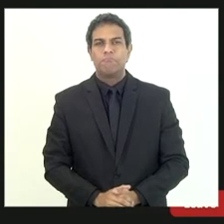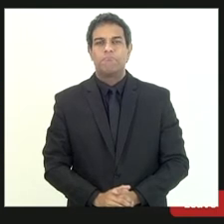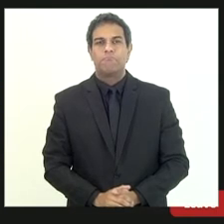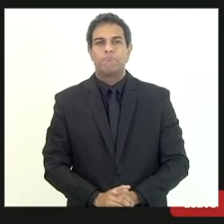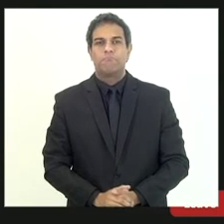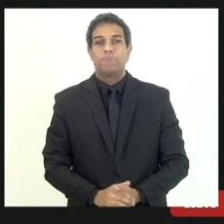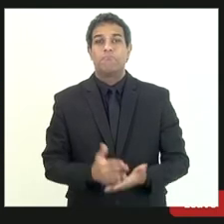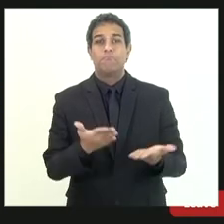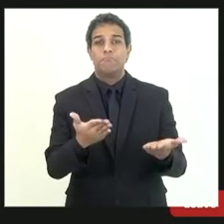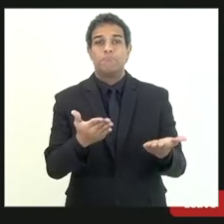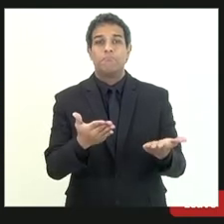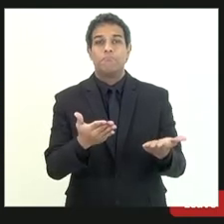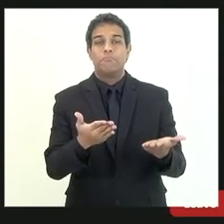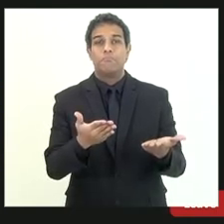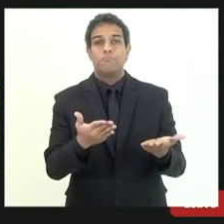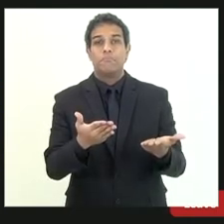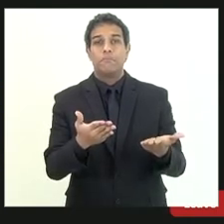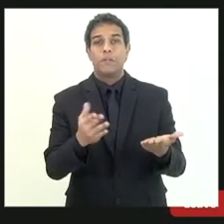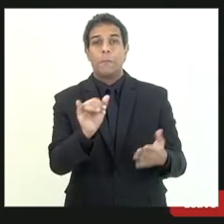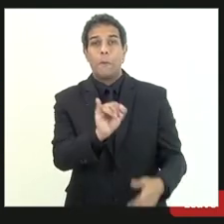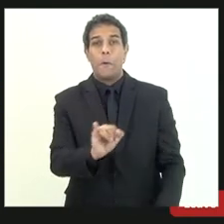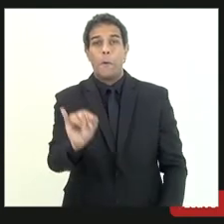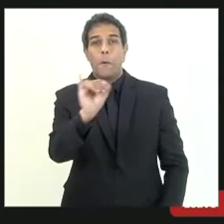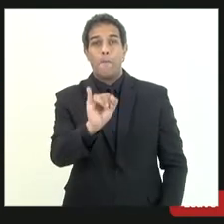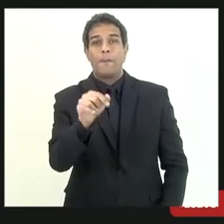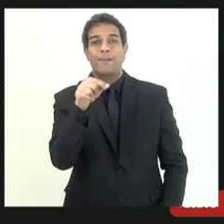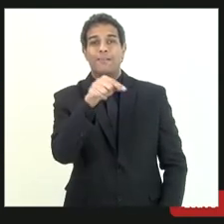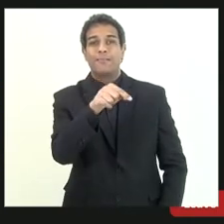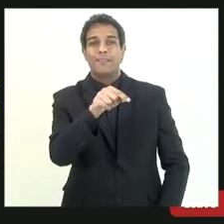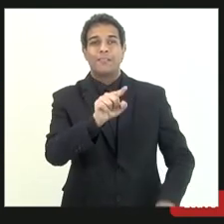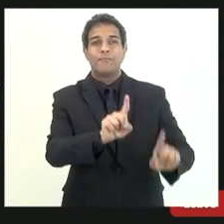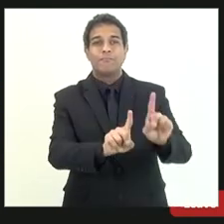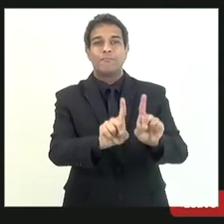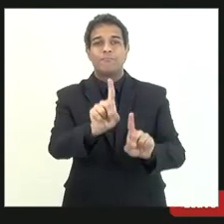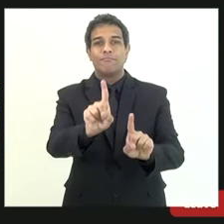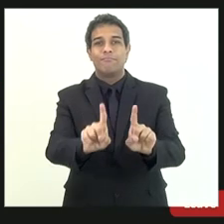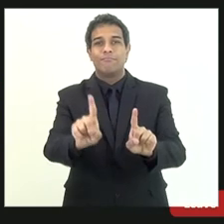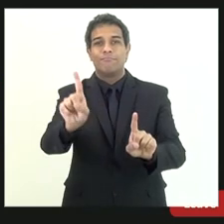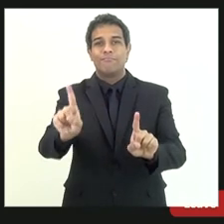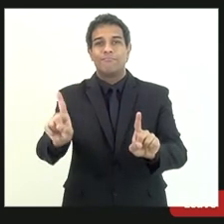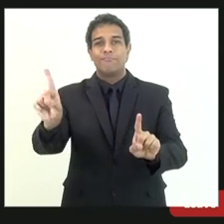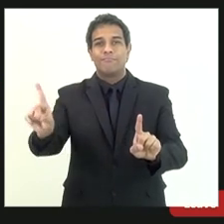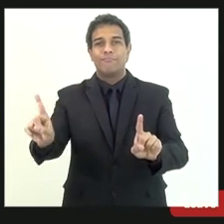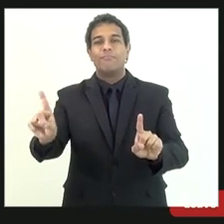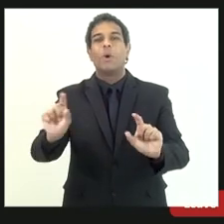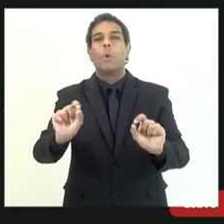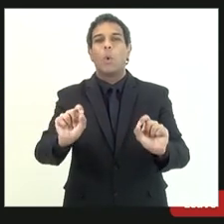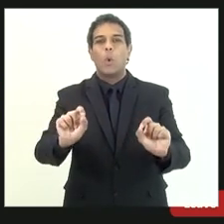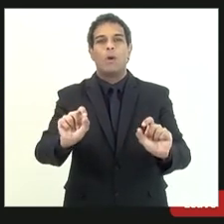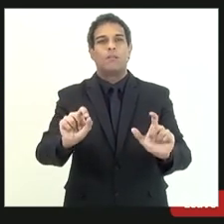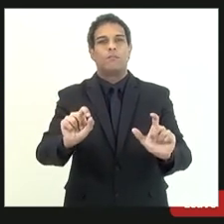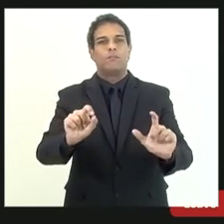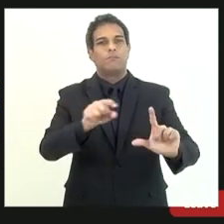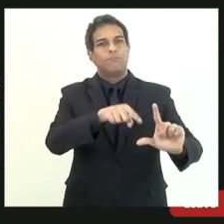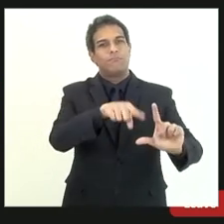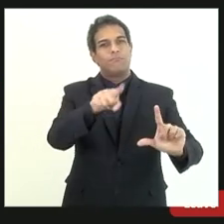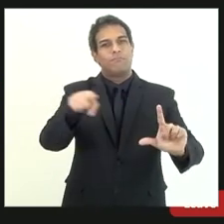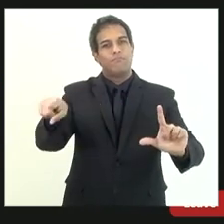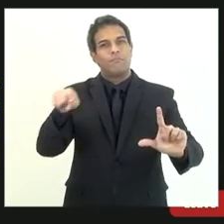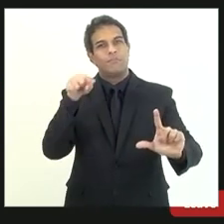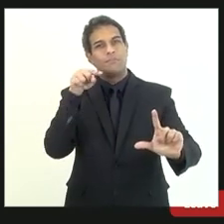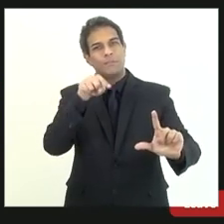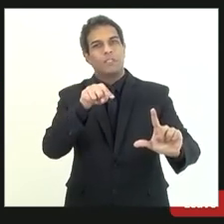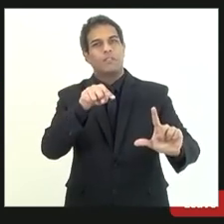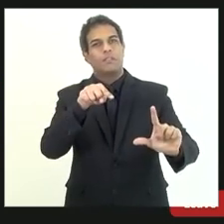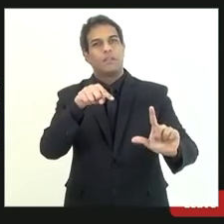alteração eu acho muito importante esse gráfico por outro lado demonstra que existe um lado positivo